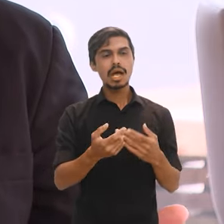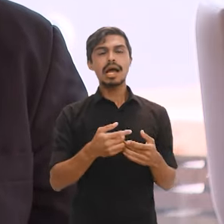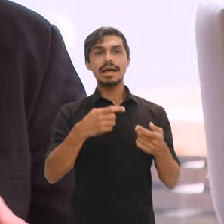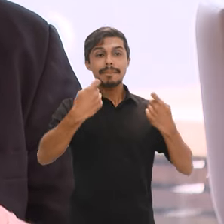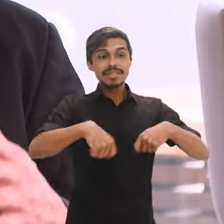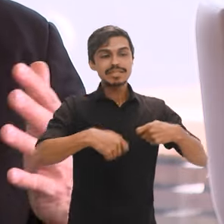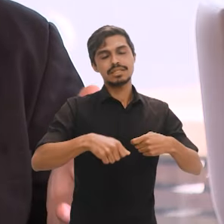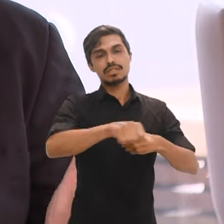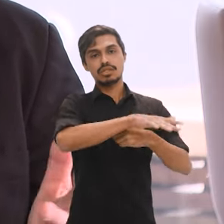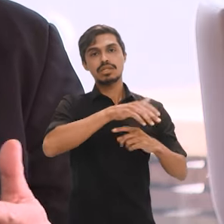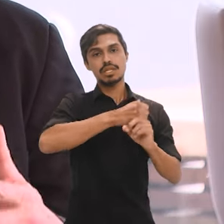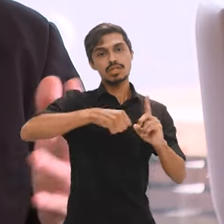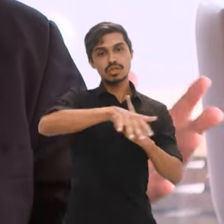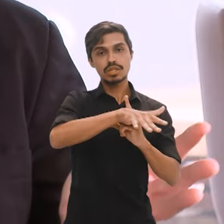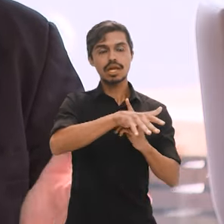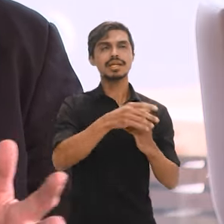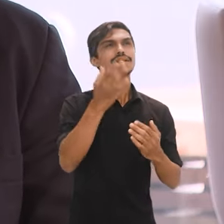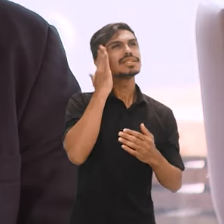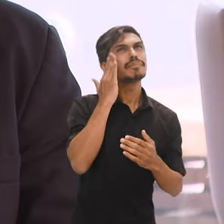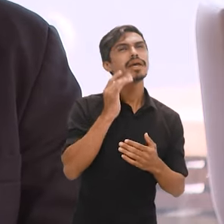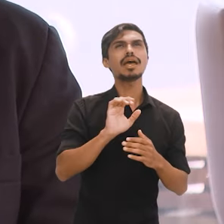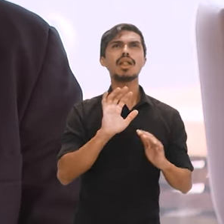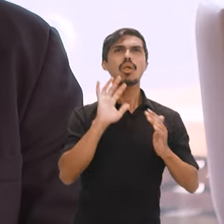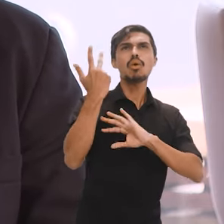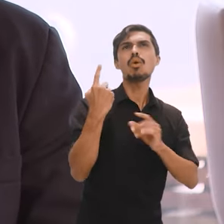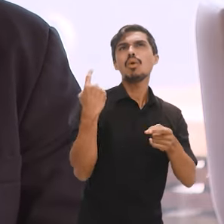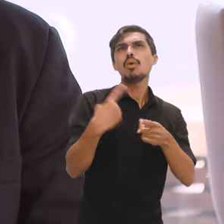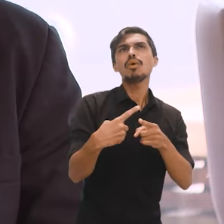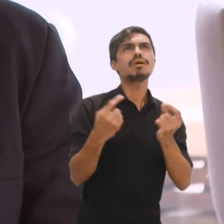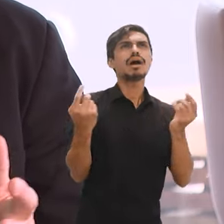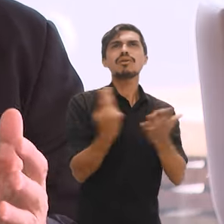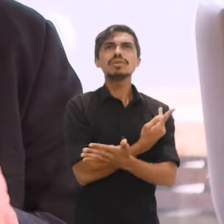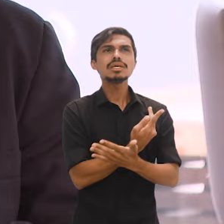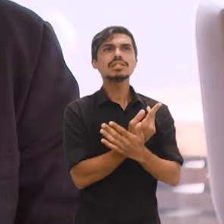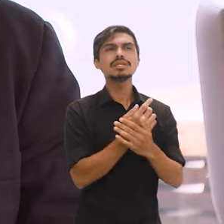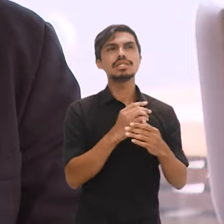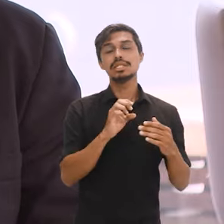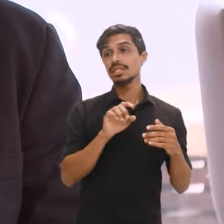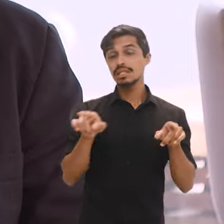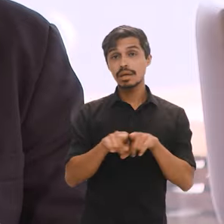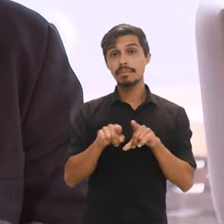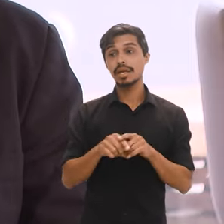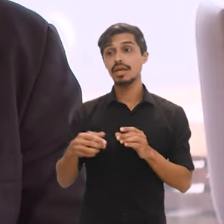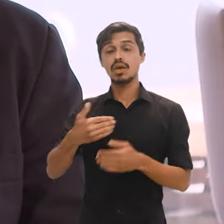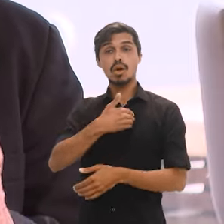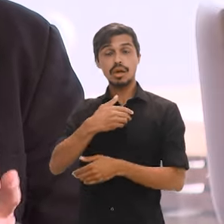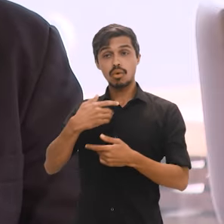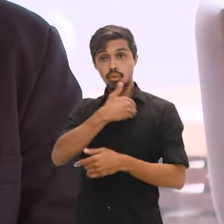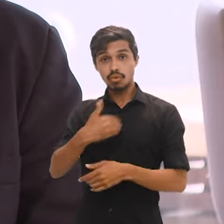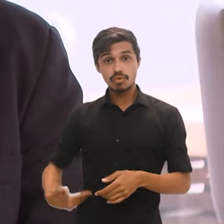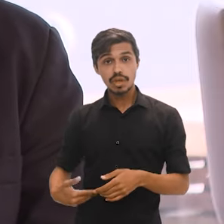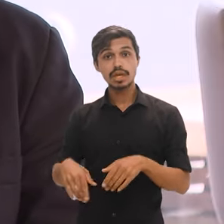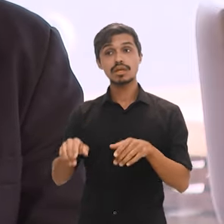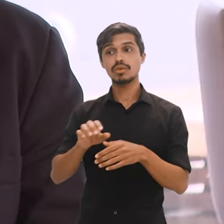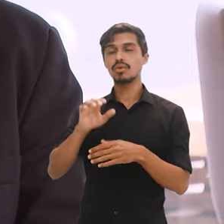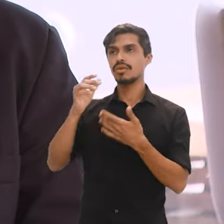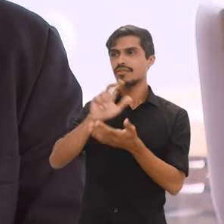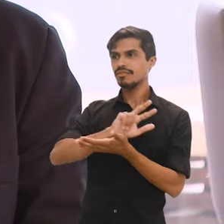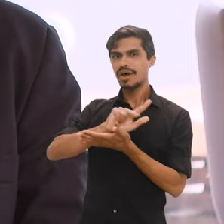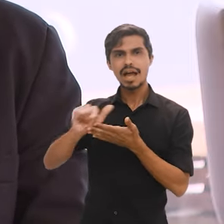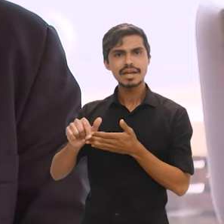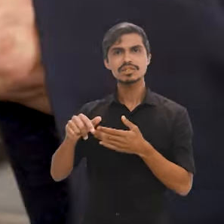sociedade que quer saber sobre determinados fenômenos, realidades, uma demanda que vem também do Estado, dos poderes